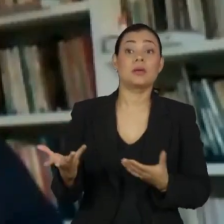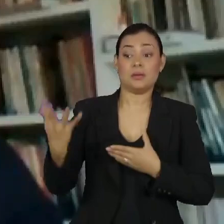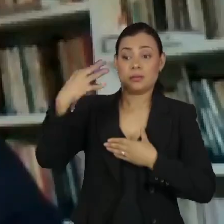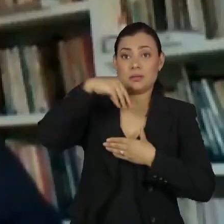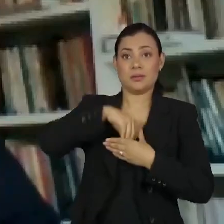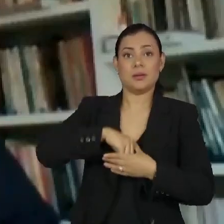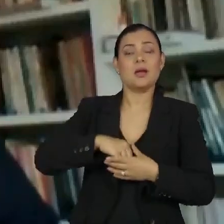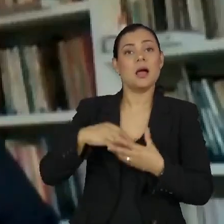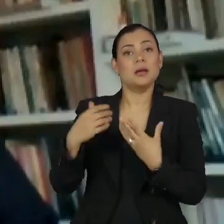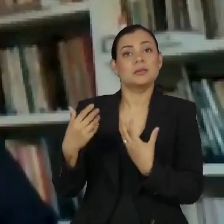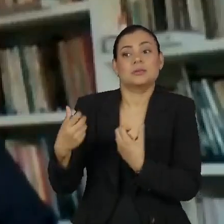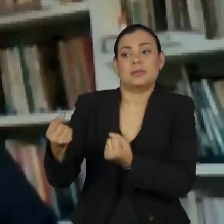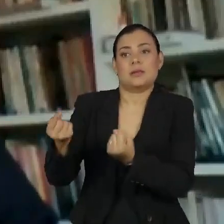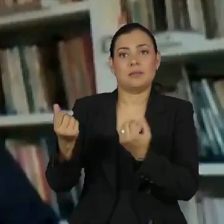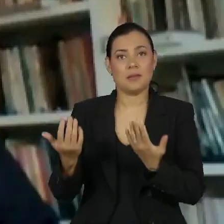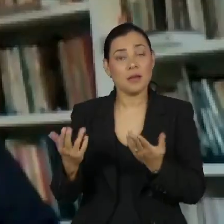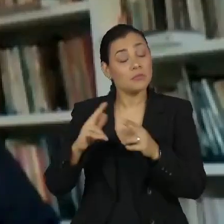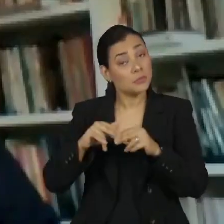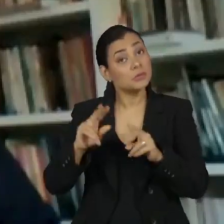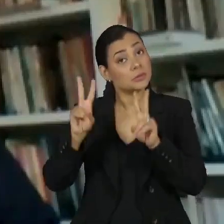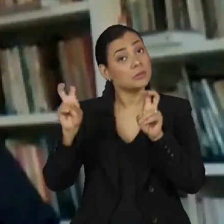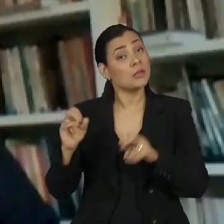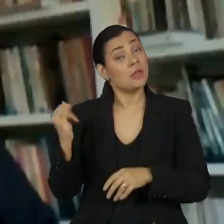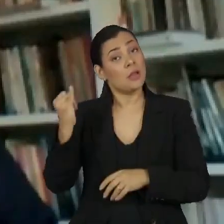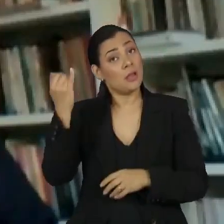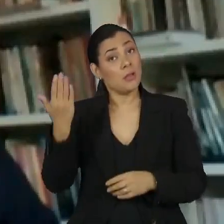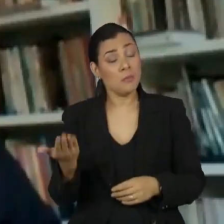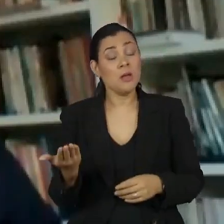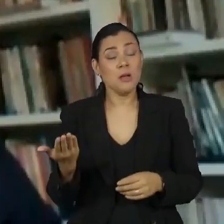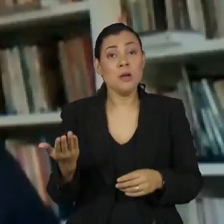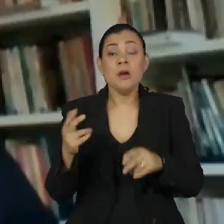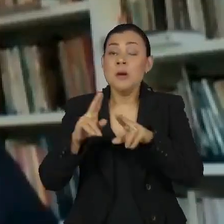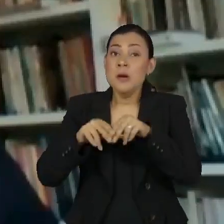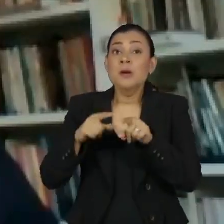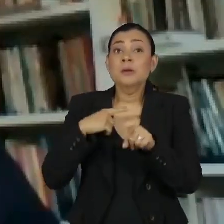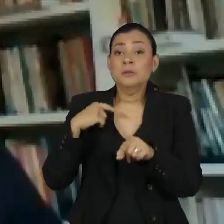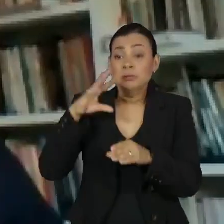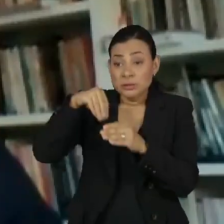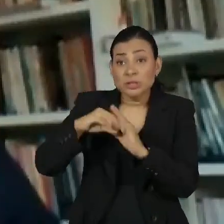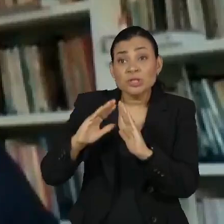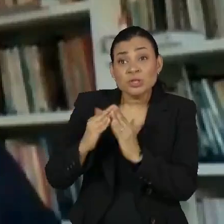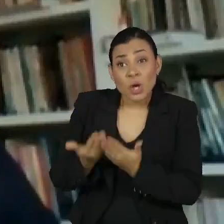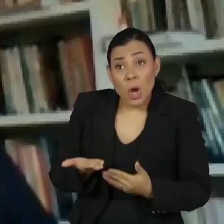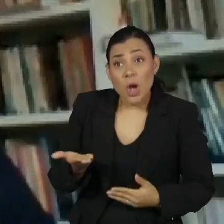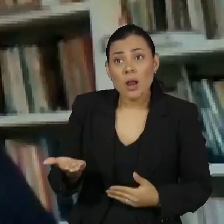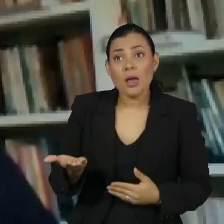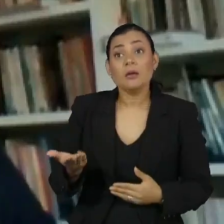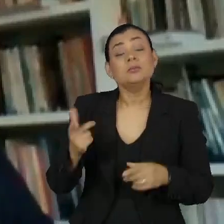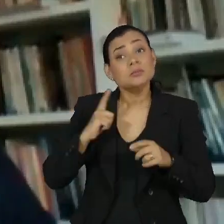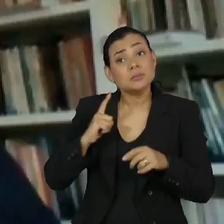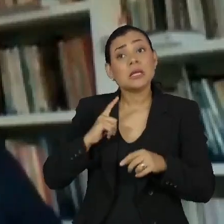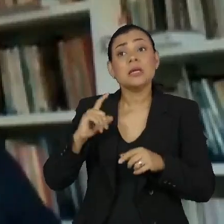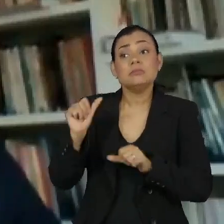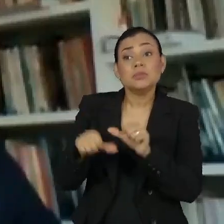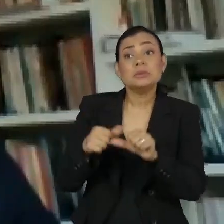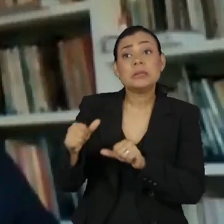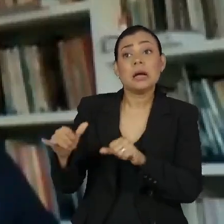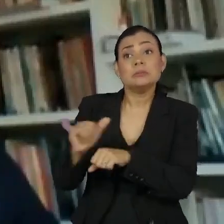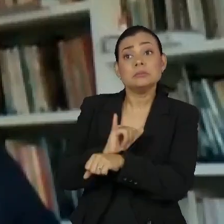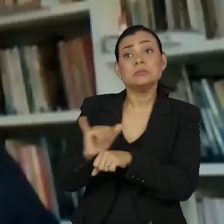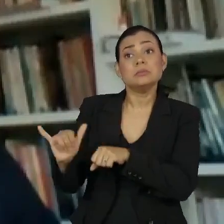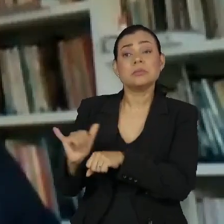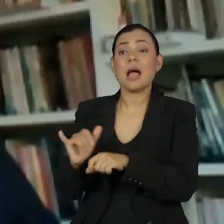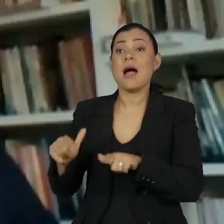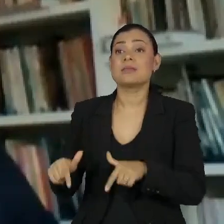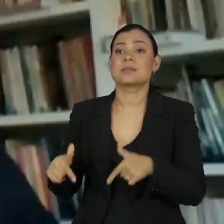Então, acho que esse é um outro ponto, quer dizer, de como que a gente pode, na escola, estar diversificando as nossas